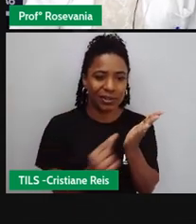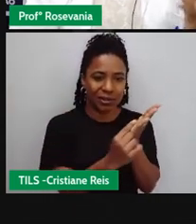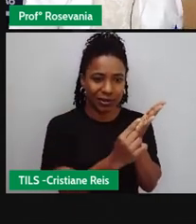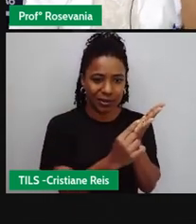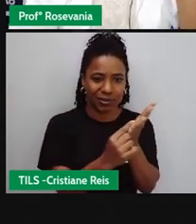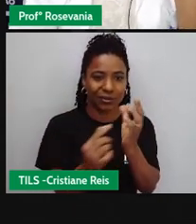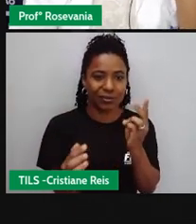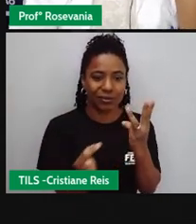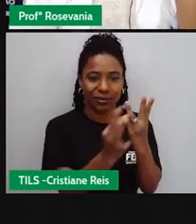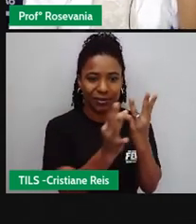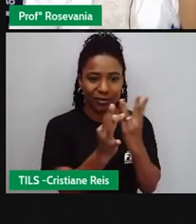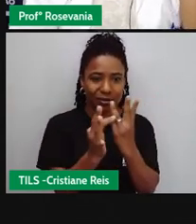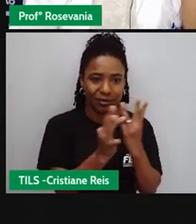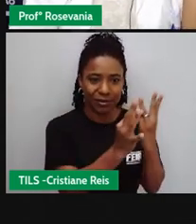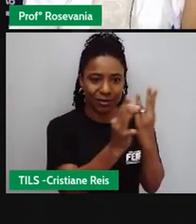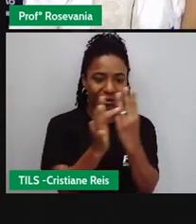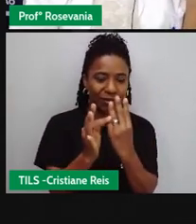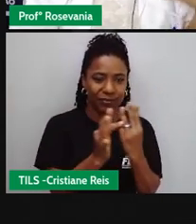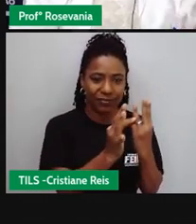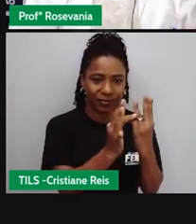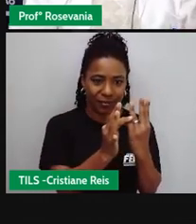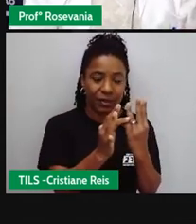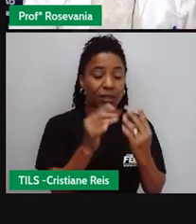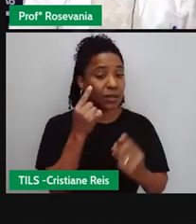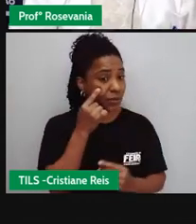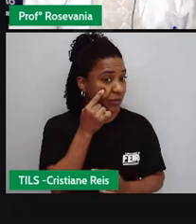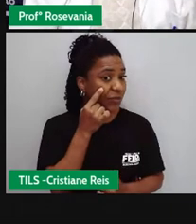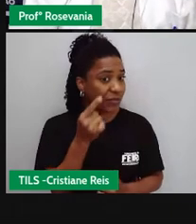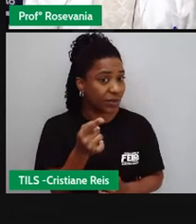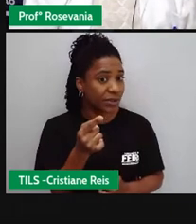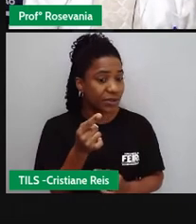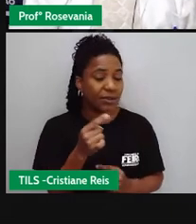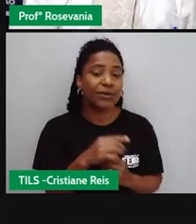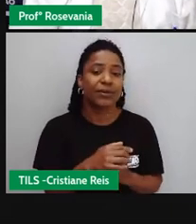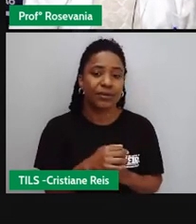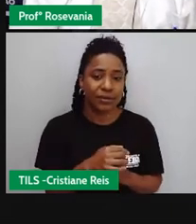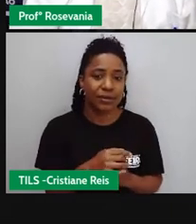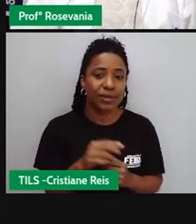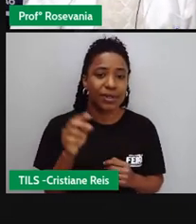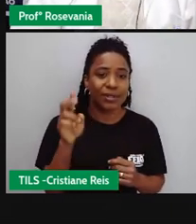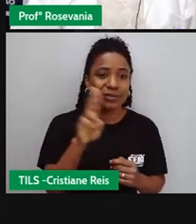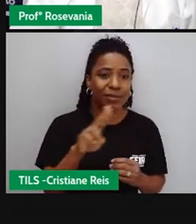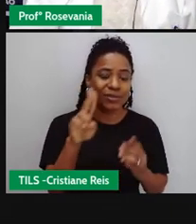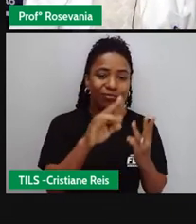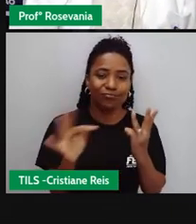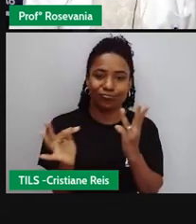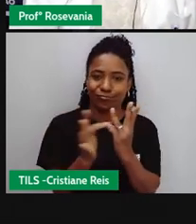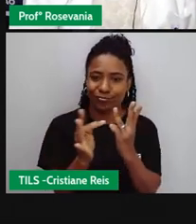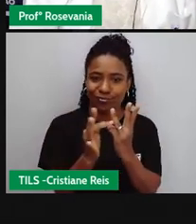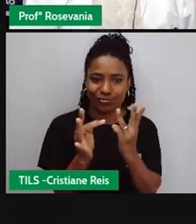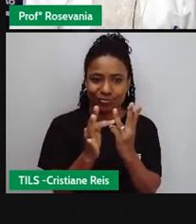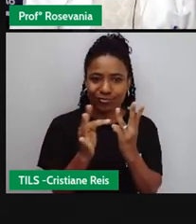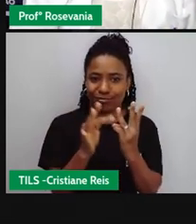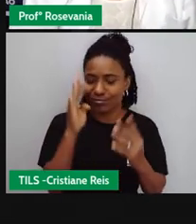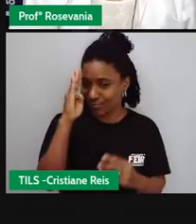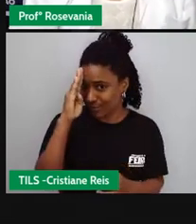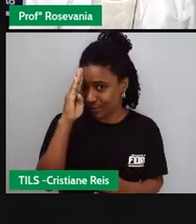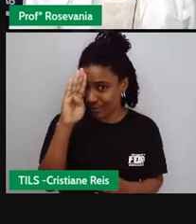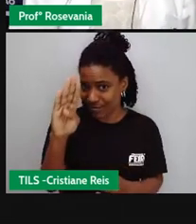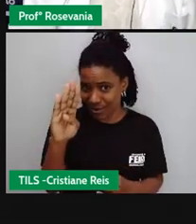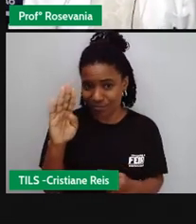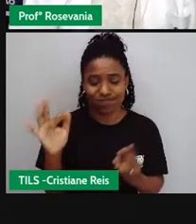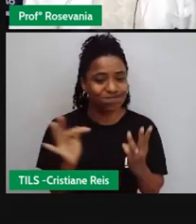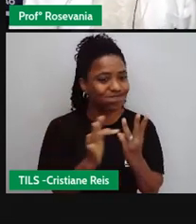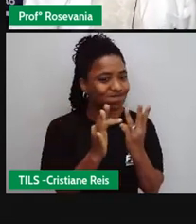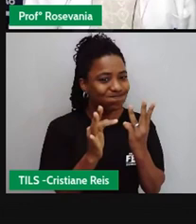não se usa mas praticamente essa rede a gente usa realmente Wi-Fi hoje a principal forma de comunicação